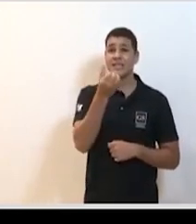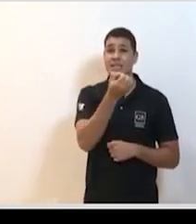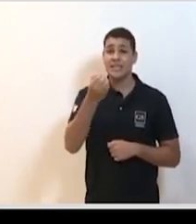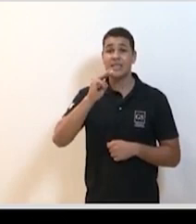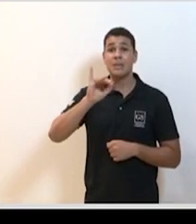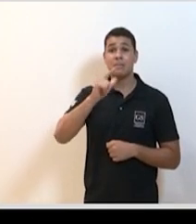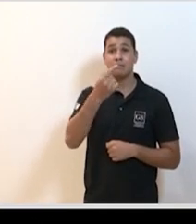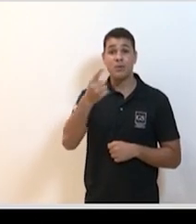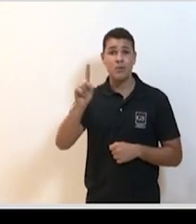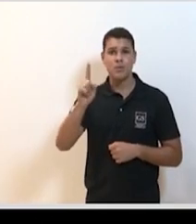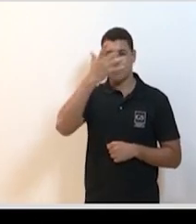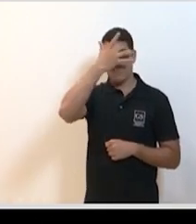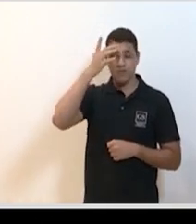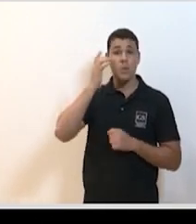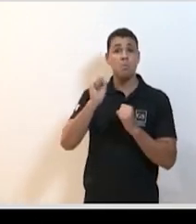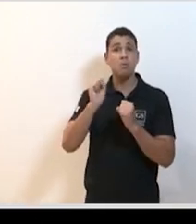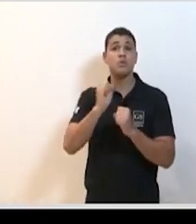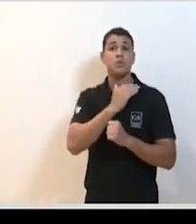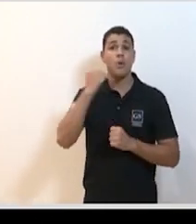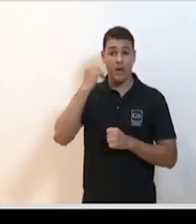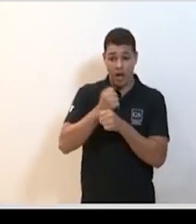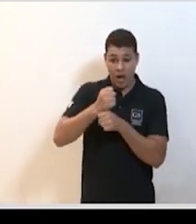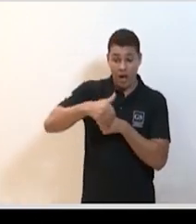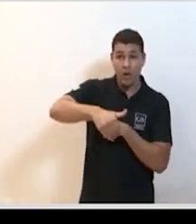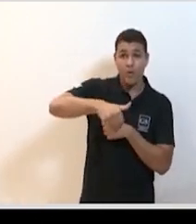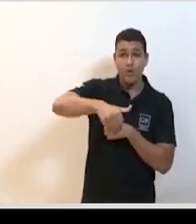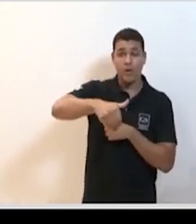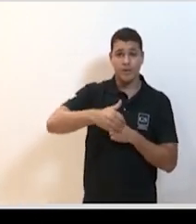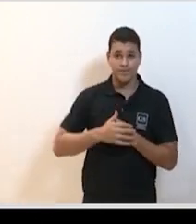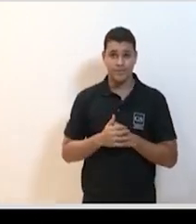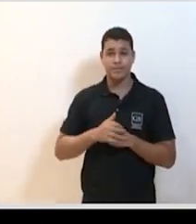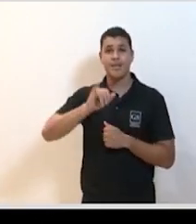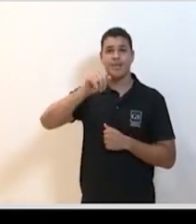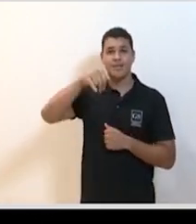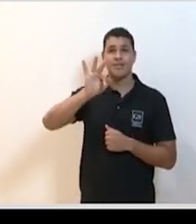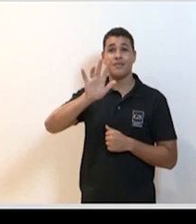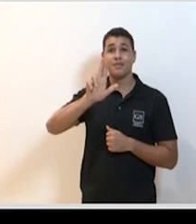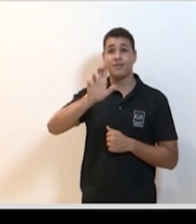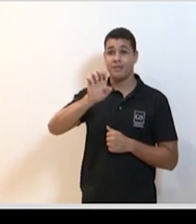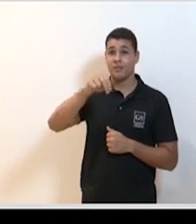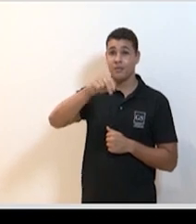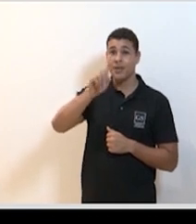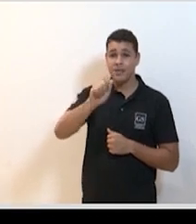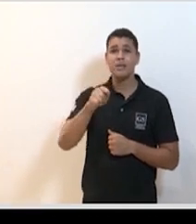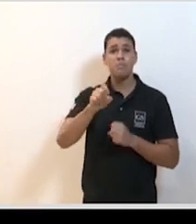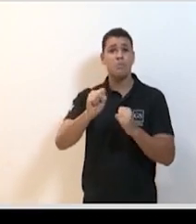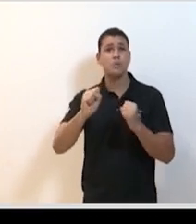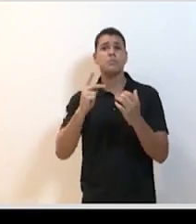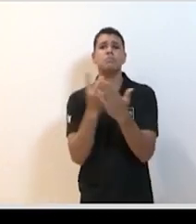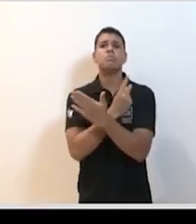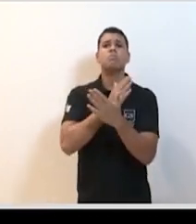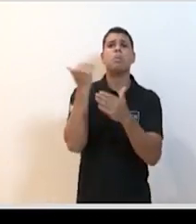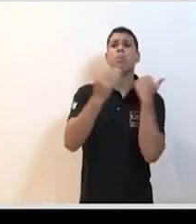possam morrer esse ano a pior epidemia de influência mata 60 a 70 mil então esse é um número realmente muito significativo 300 a